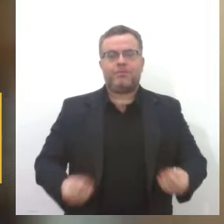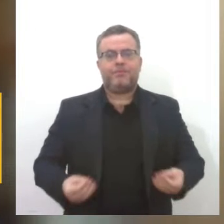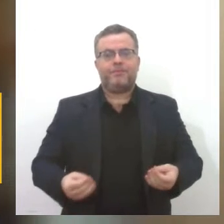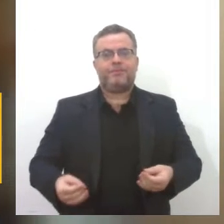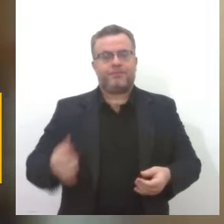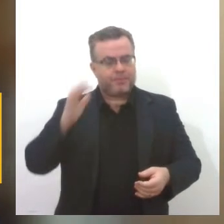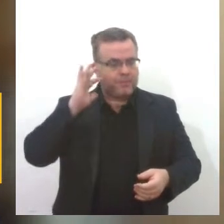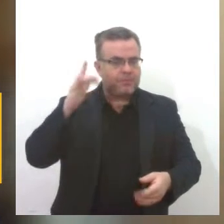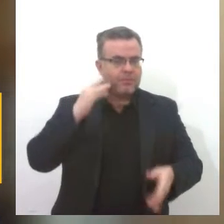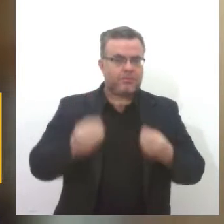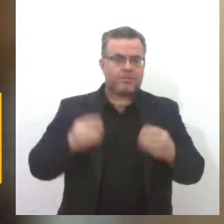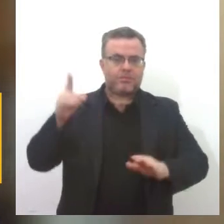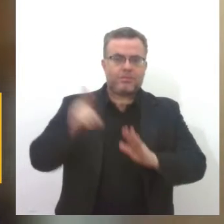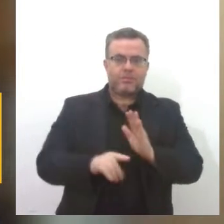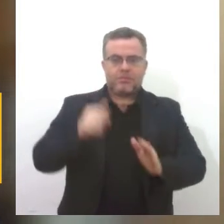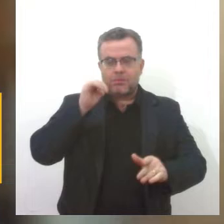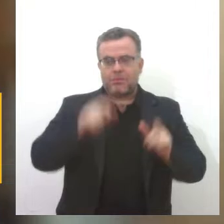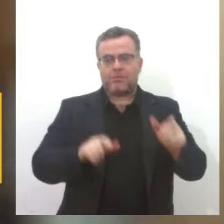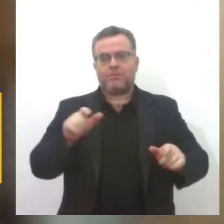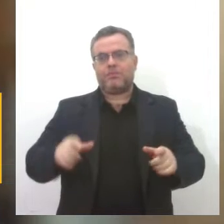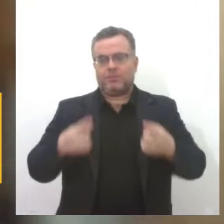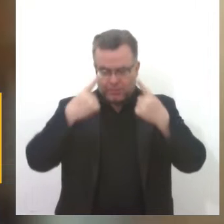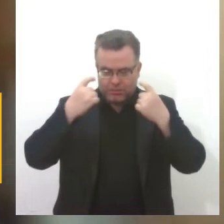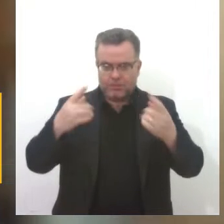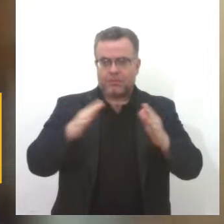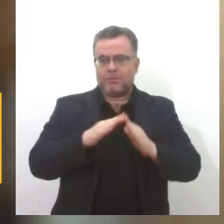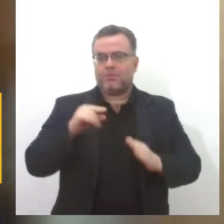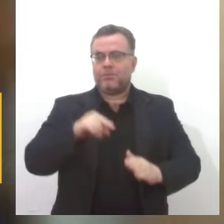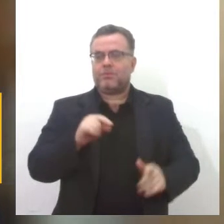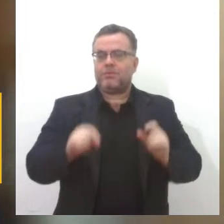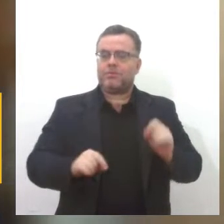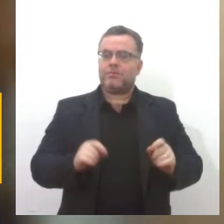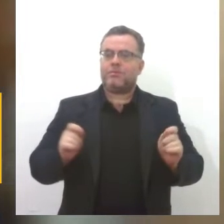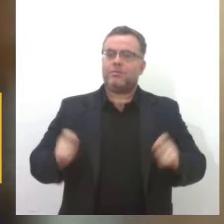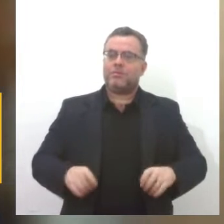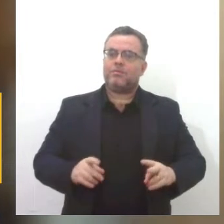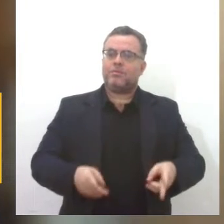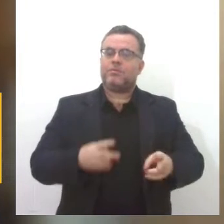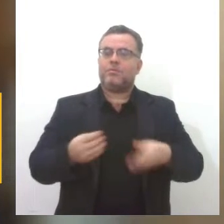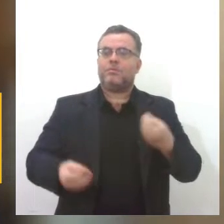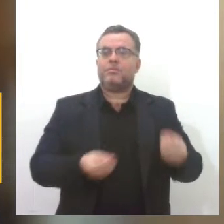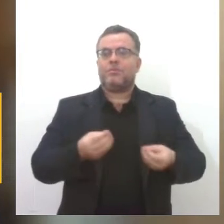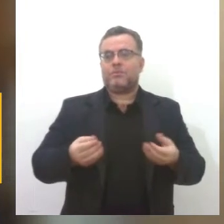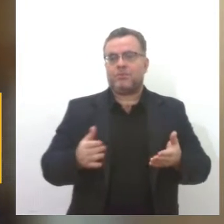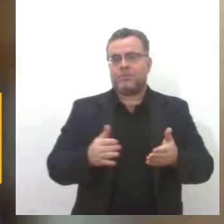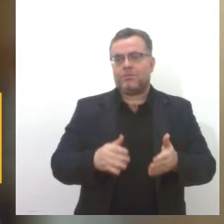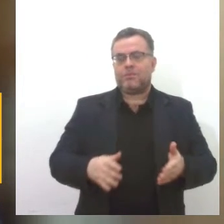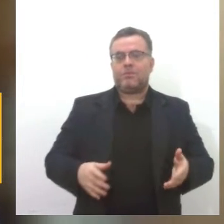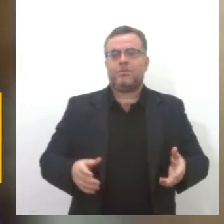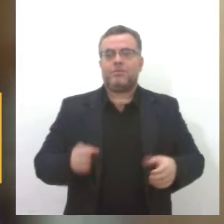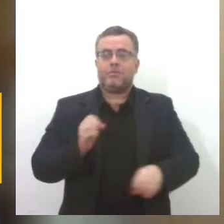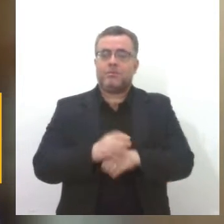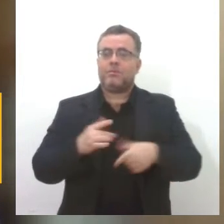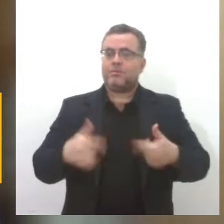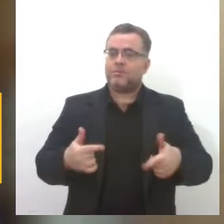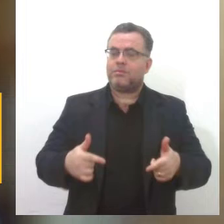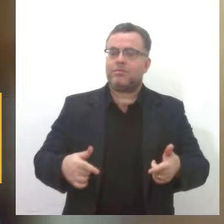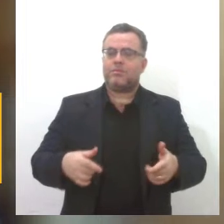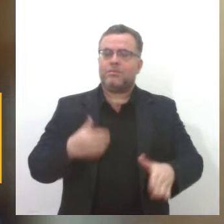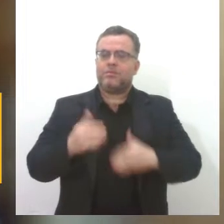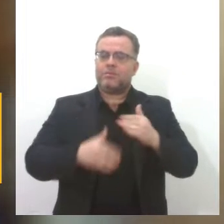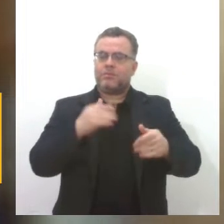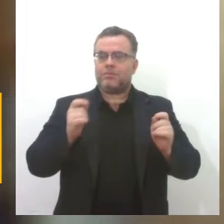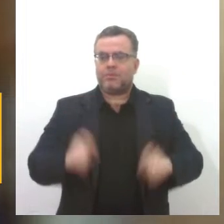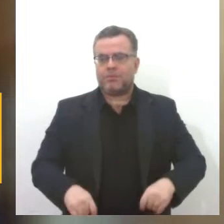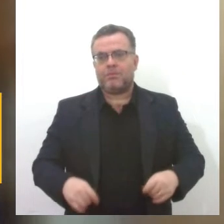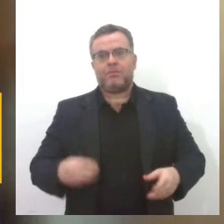política da mulher, só falar de violência doméstica. gente pensar também nessa questão da exceção dela no mercado de trabalho, na progressão que ela tem